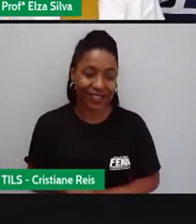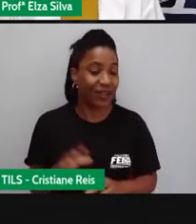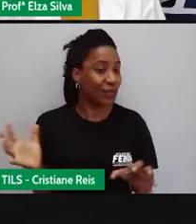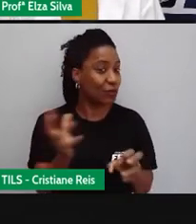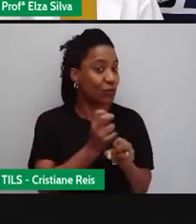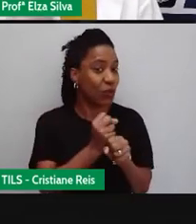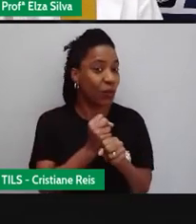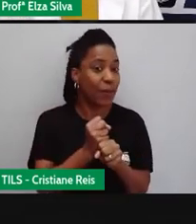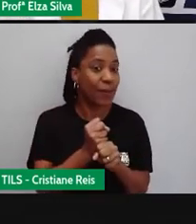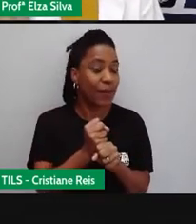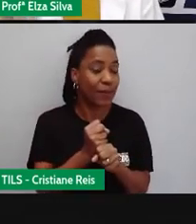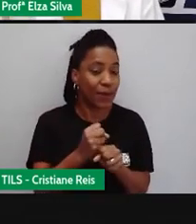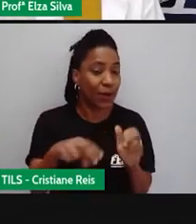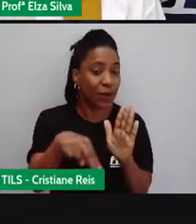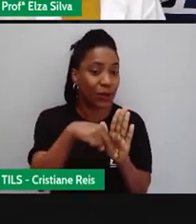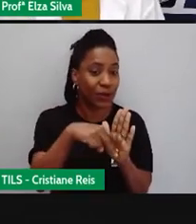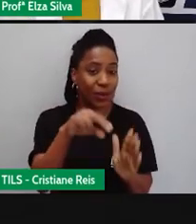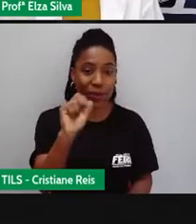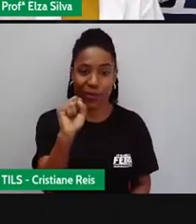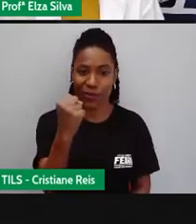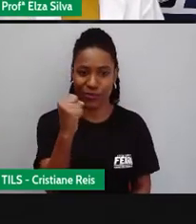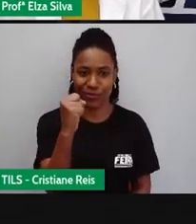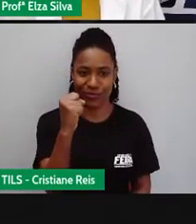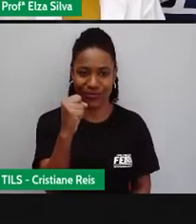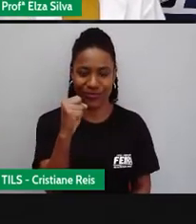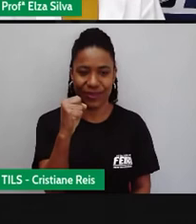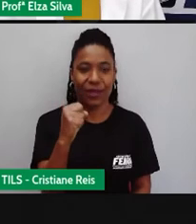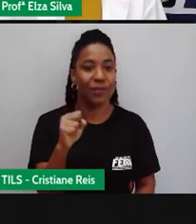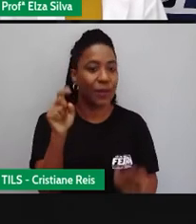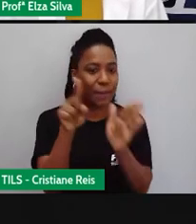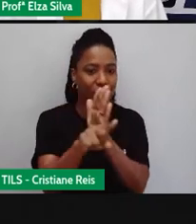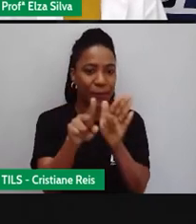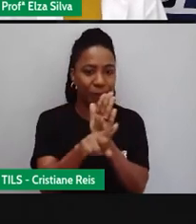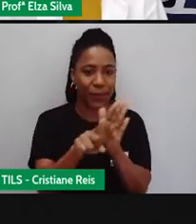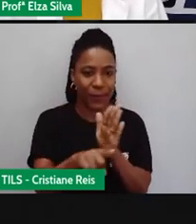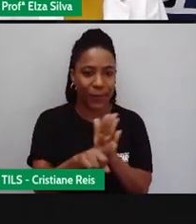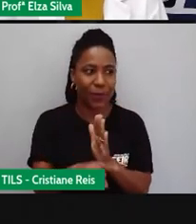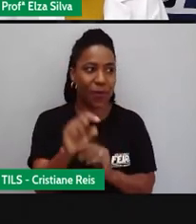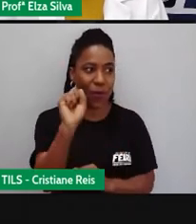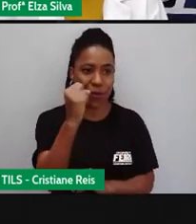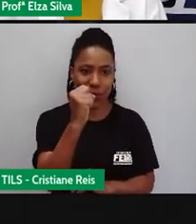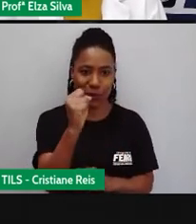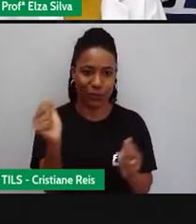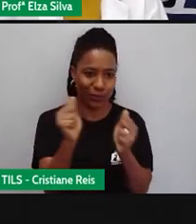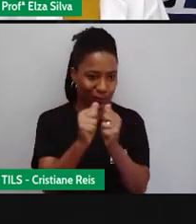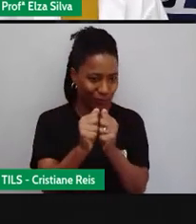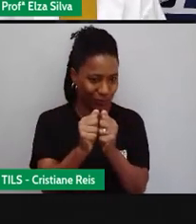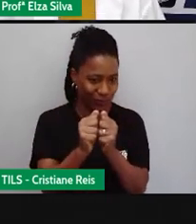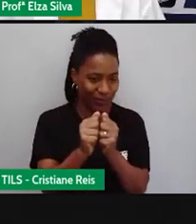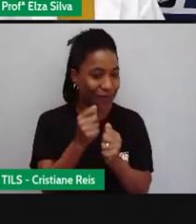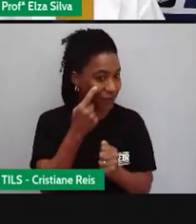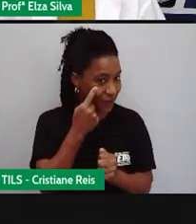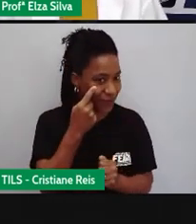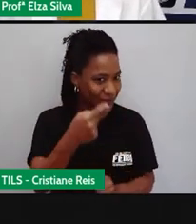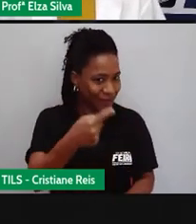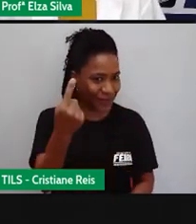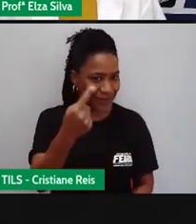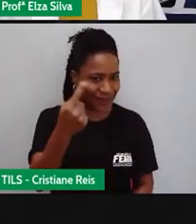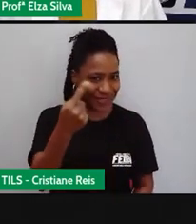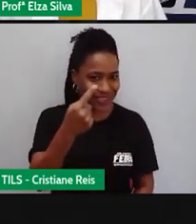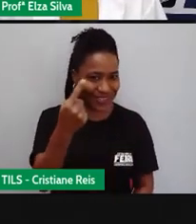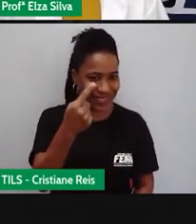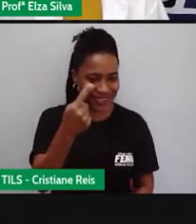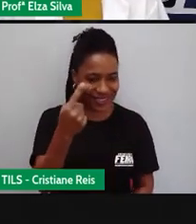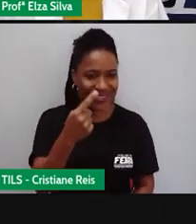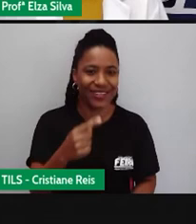Porque essa atividade, ela tem oito questões. Então, vamos fazer o primeiro juntos? Olhando apenas para